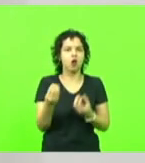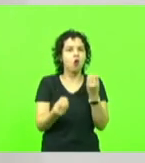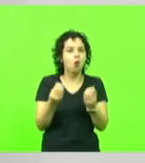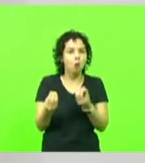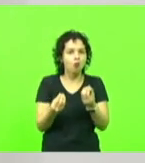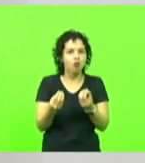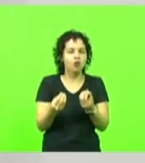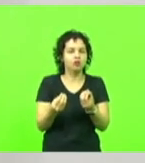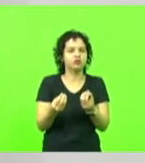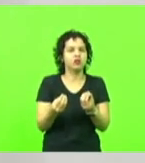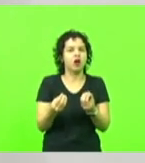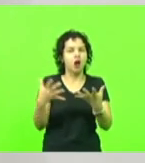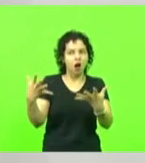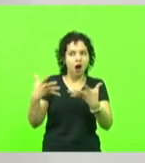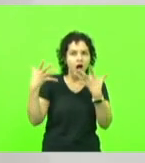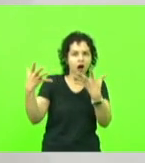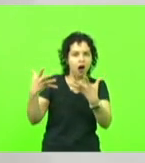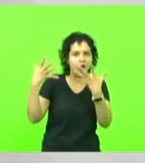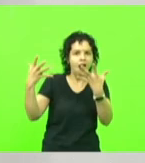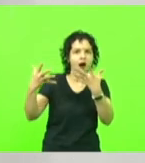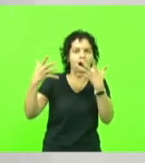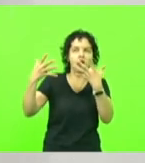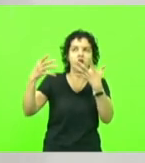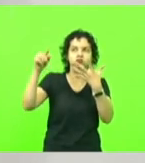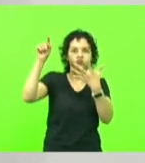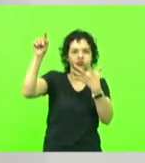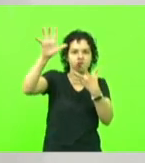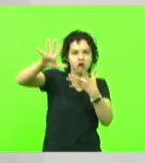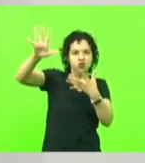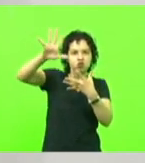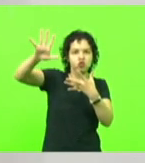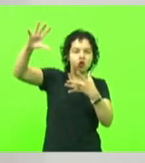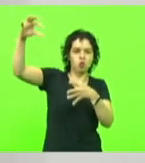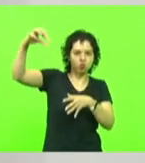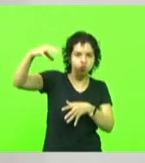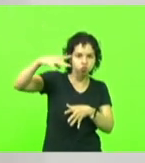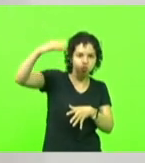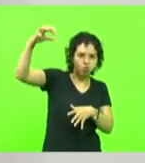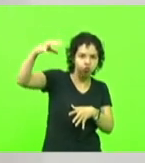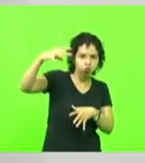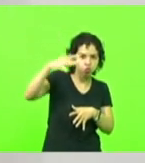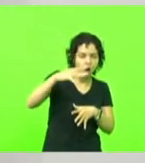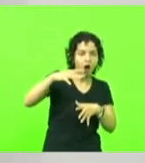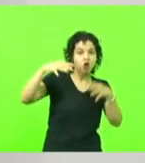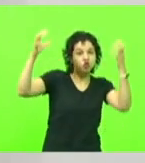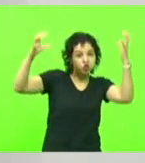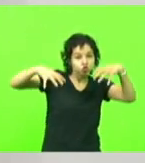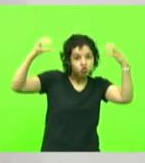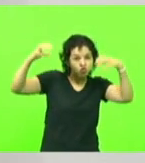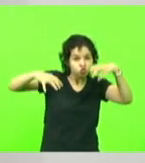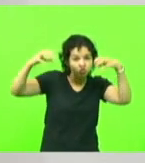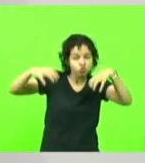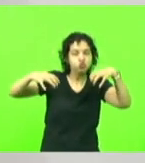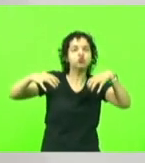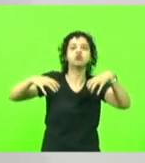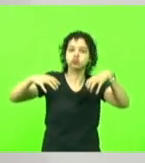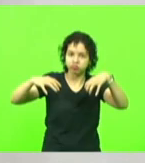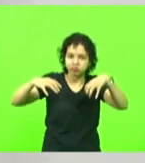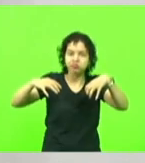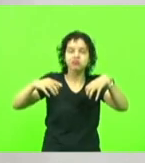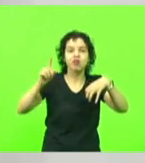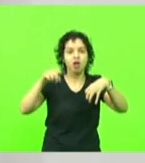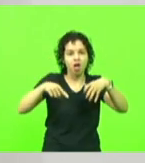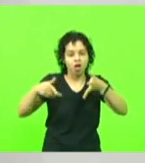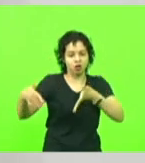chega ao sul do país vem daquela região e impacta no volume das chuvas aqui no nosso Estado, os chamados rios